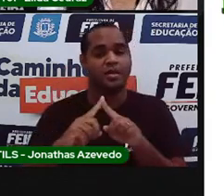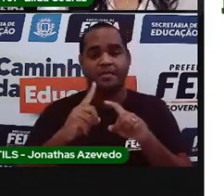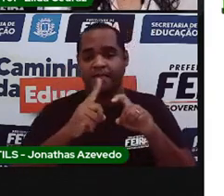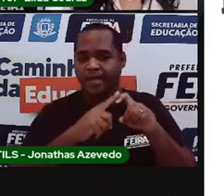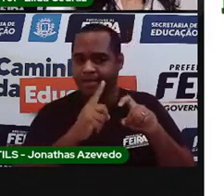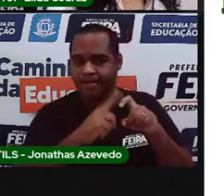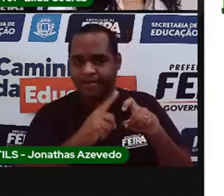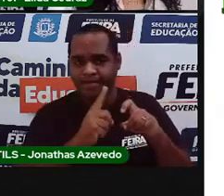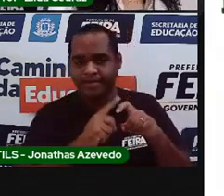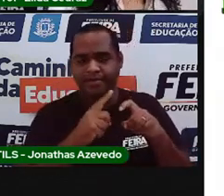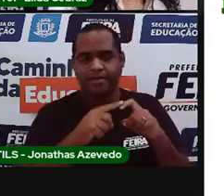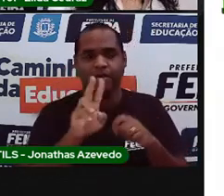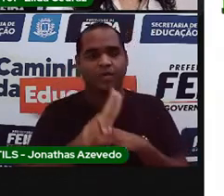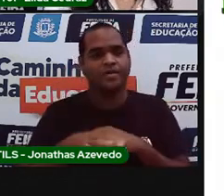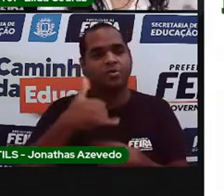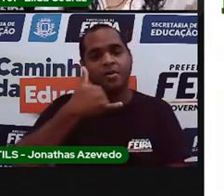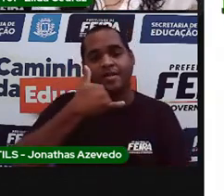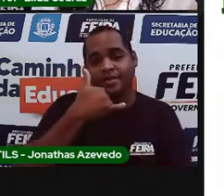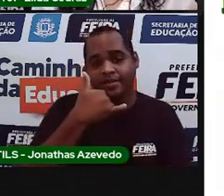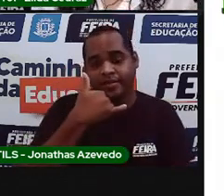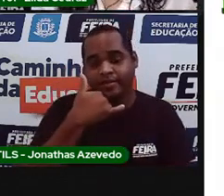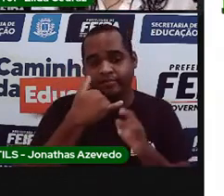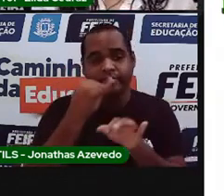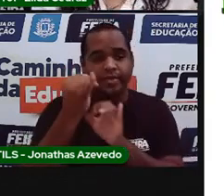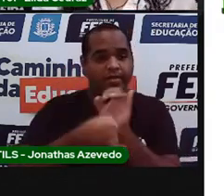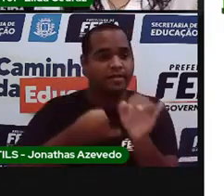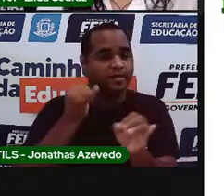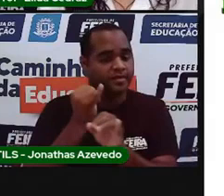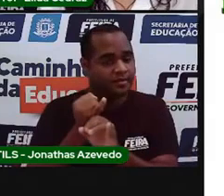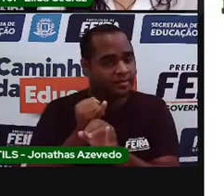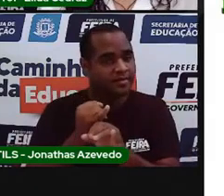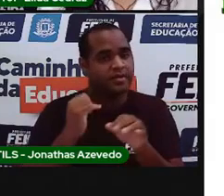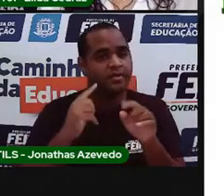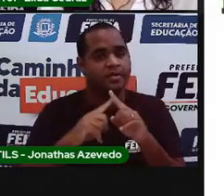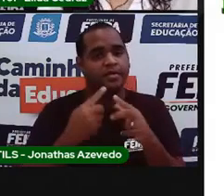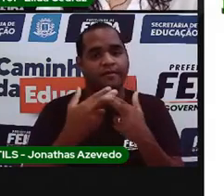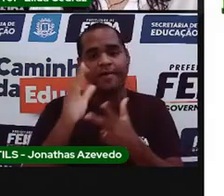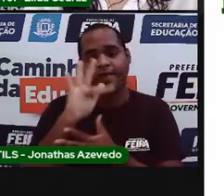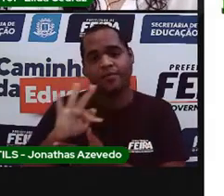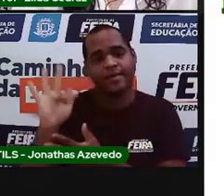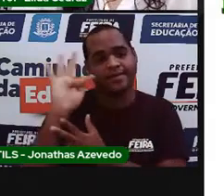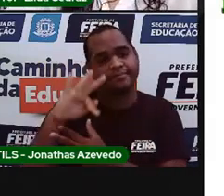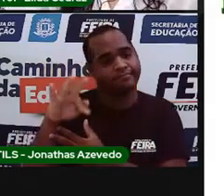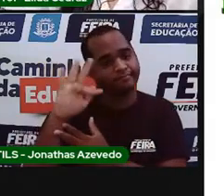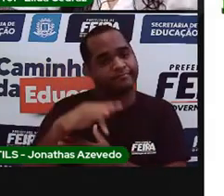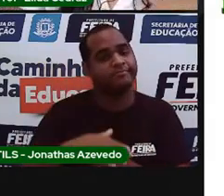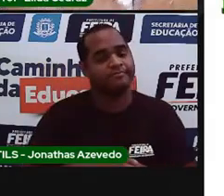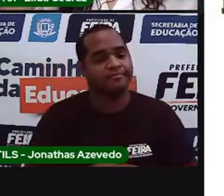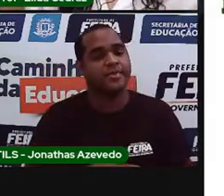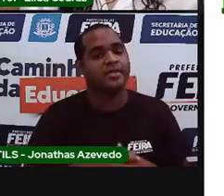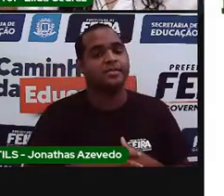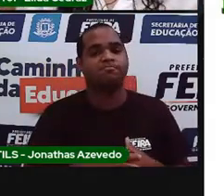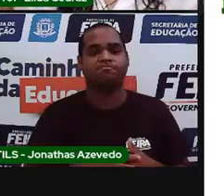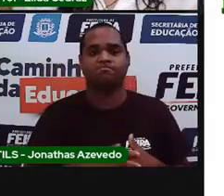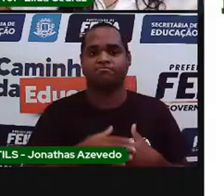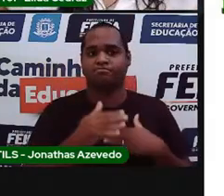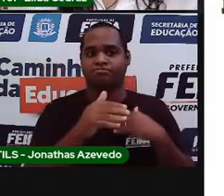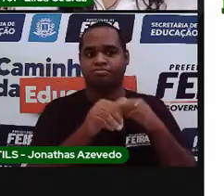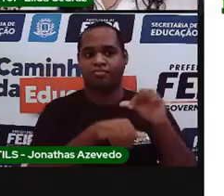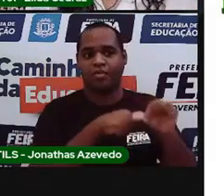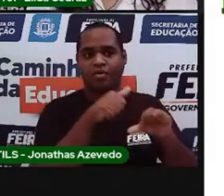médico. Usa celular, internet, faz faculdade. Os tempos